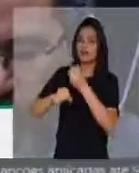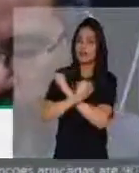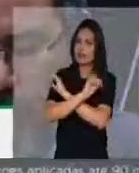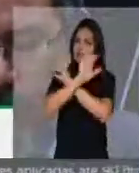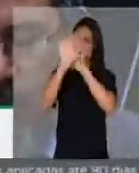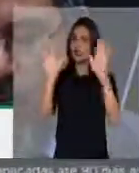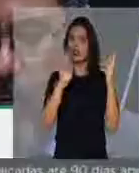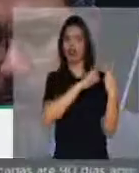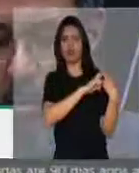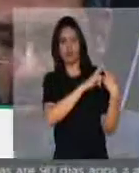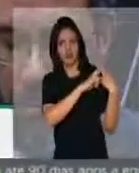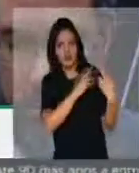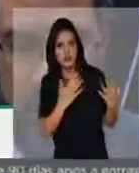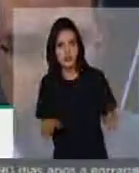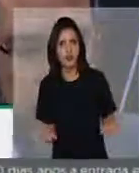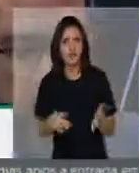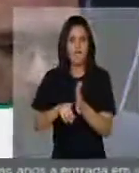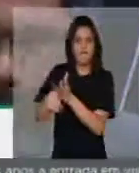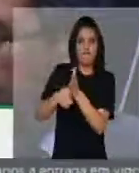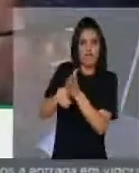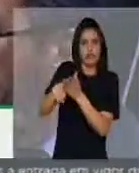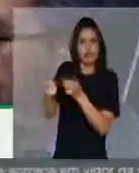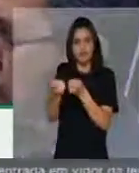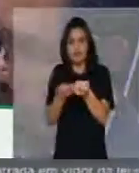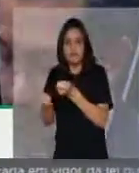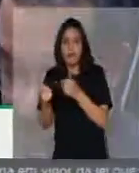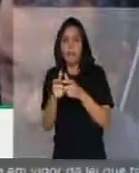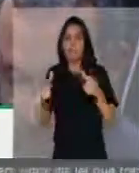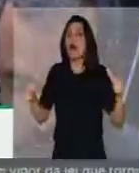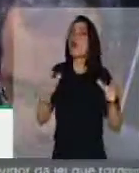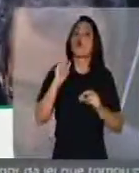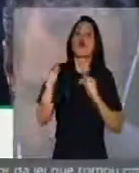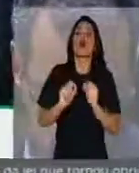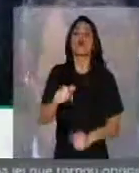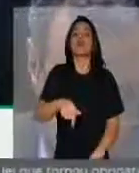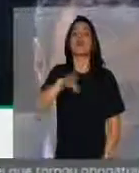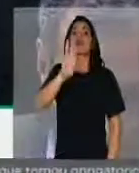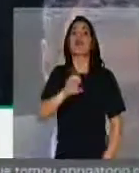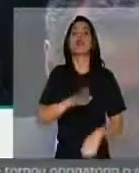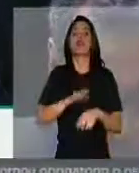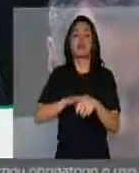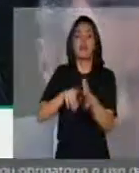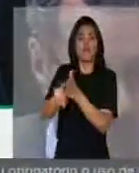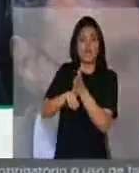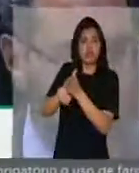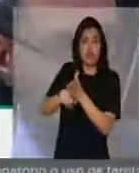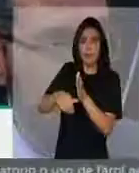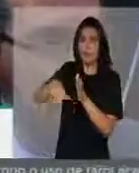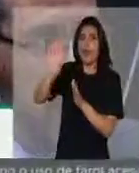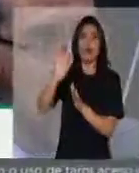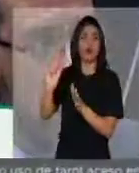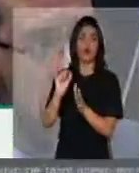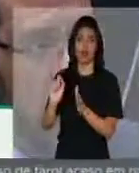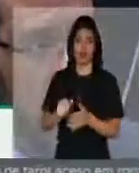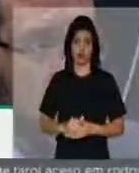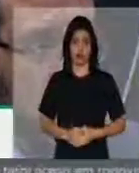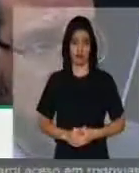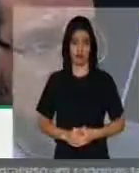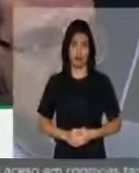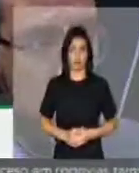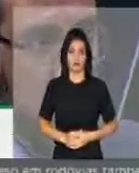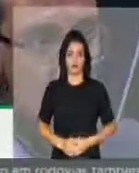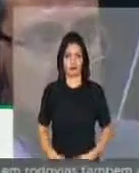responsabilidade, com a fiscalização do maior ente fiscalizador do país, da democracia,